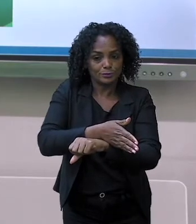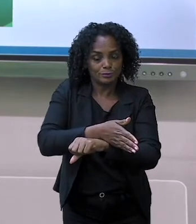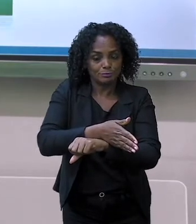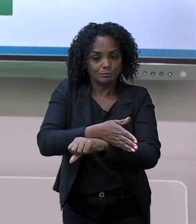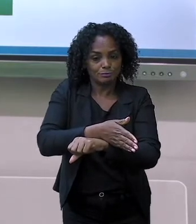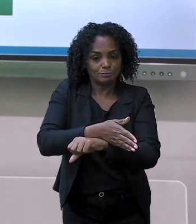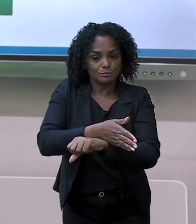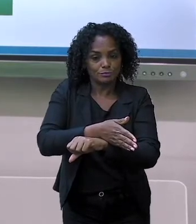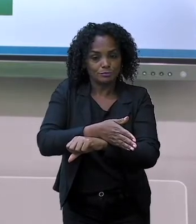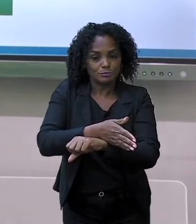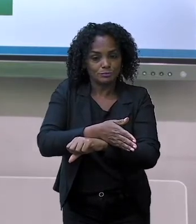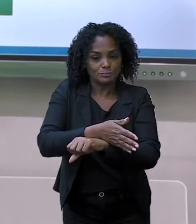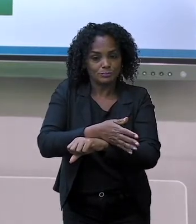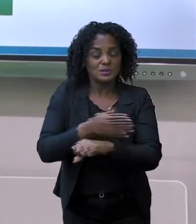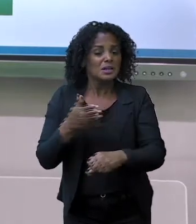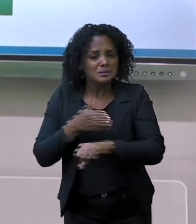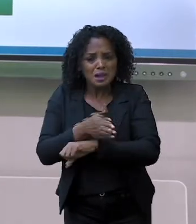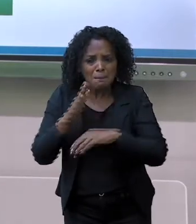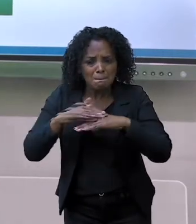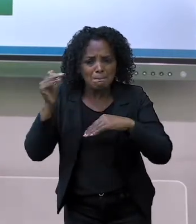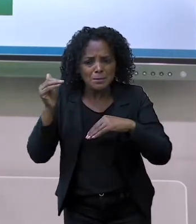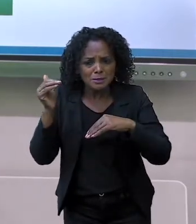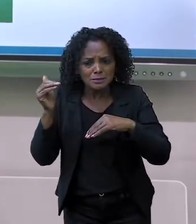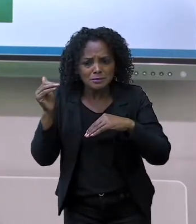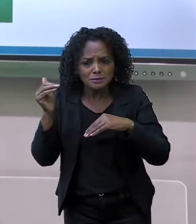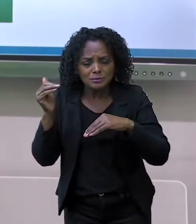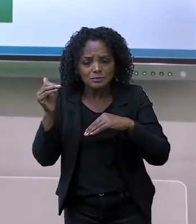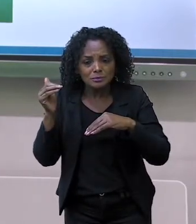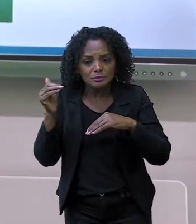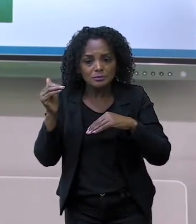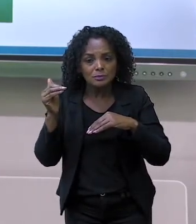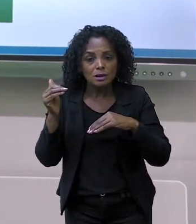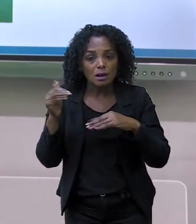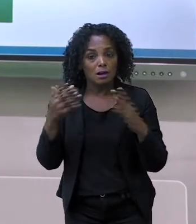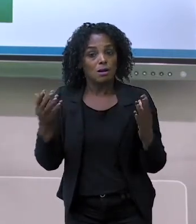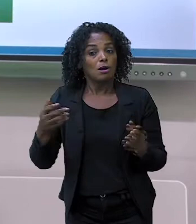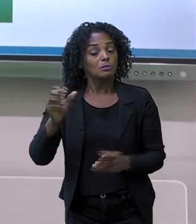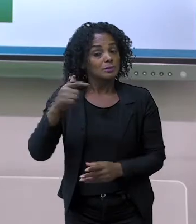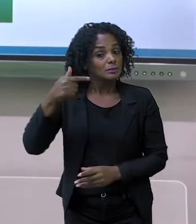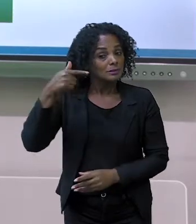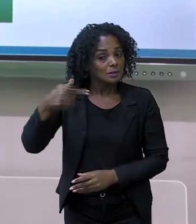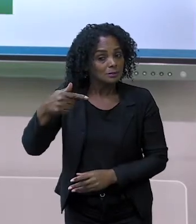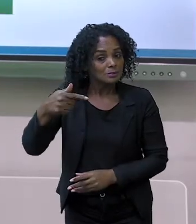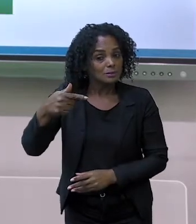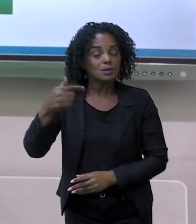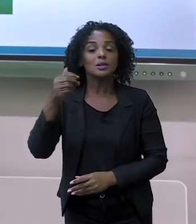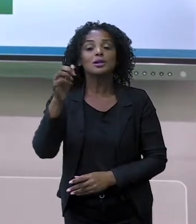Acho que sim. Olha lá. Sete, oito,